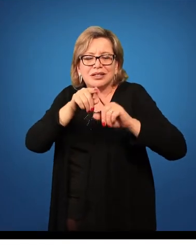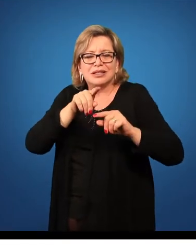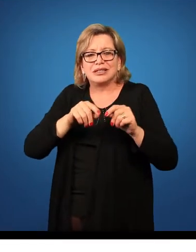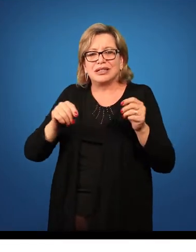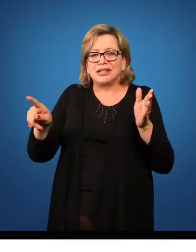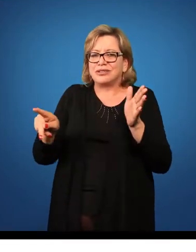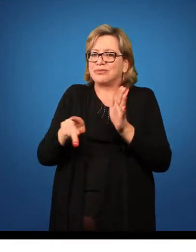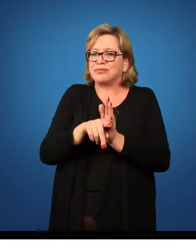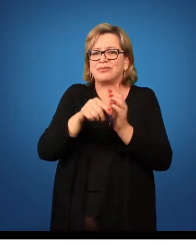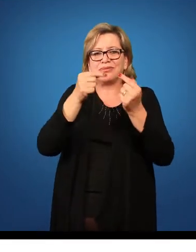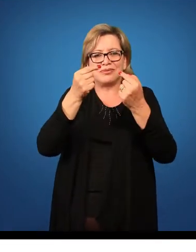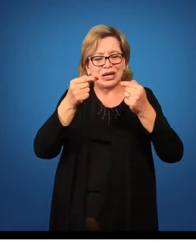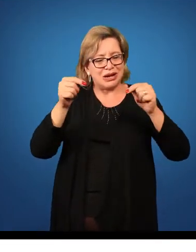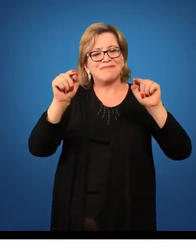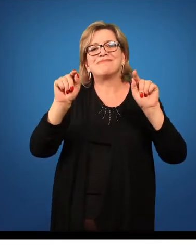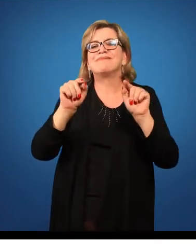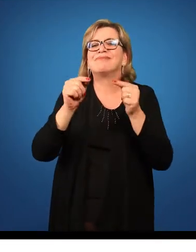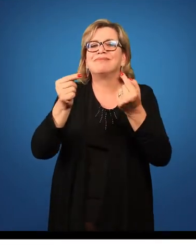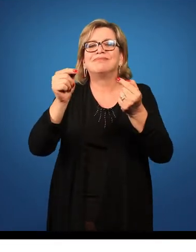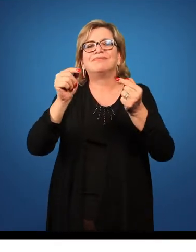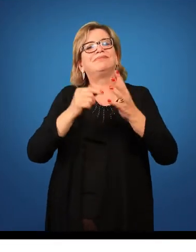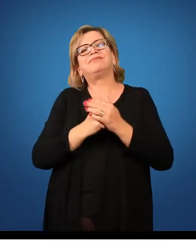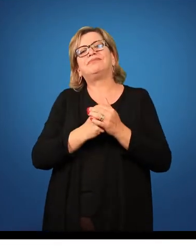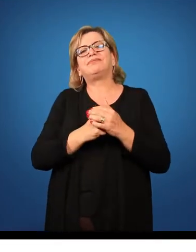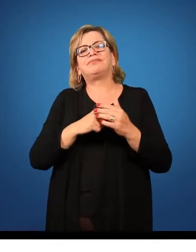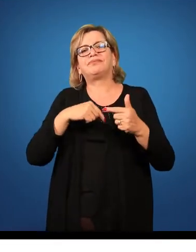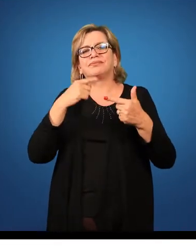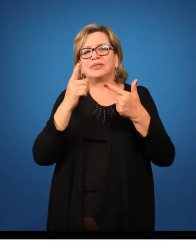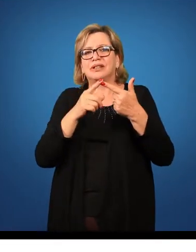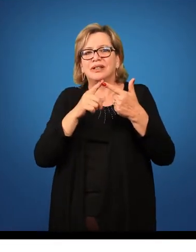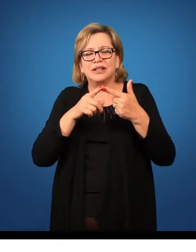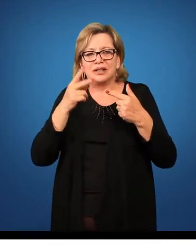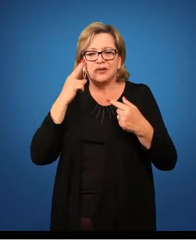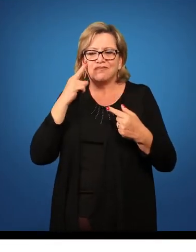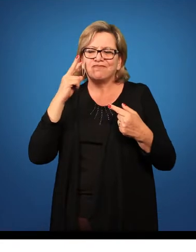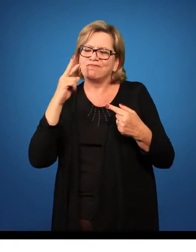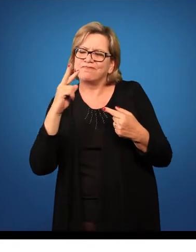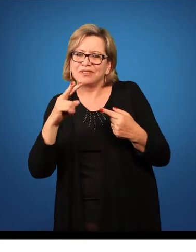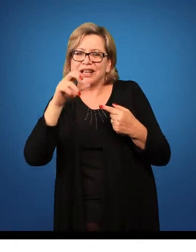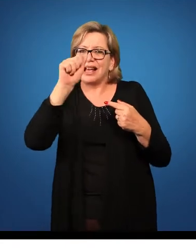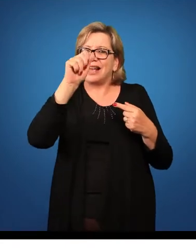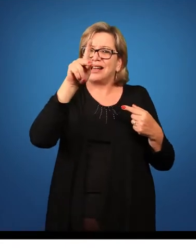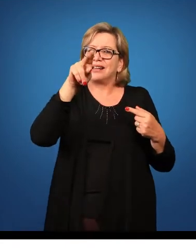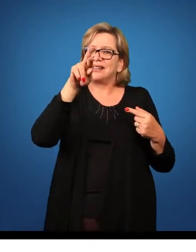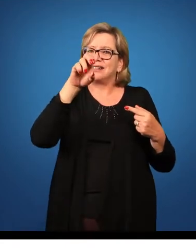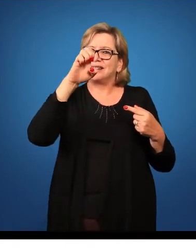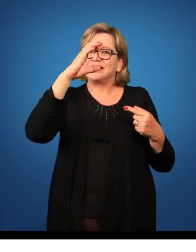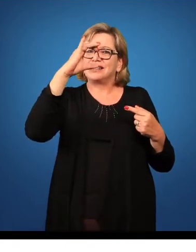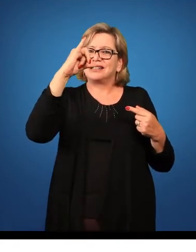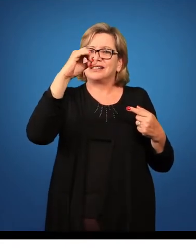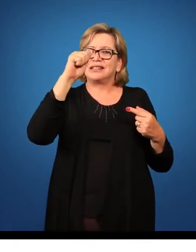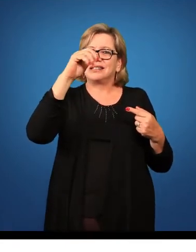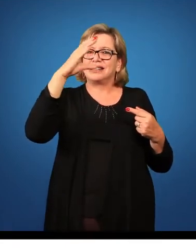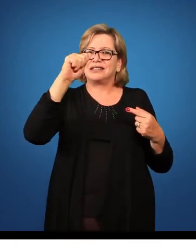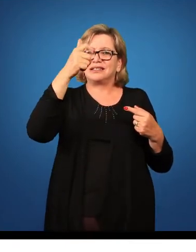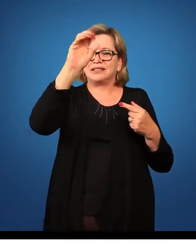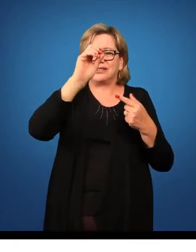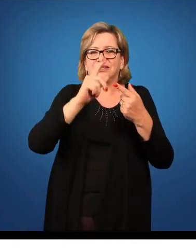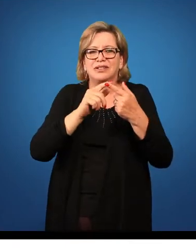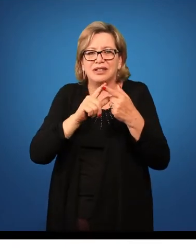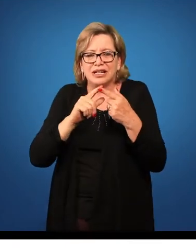a expressão musical. A apreciação corresponde ao